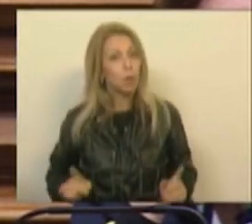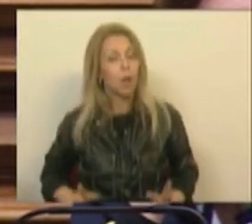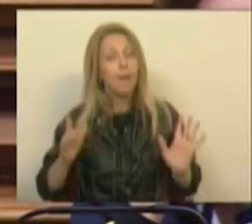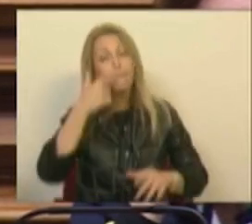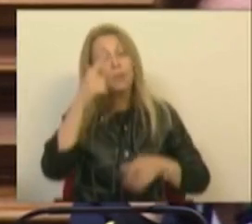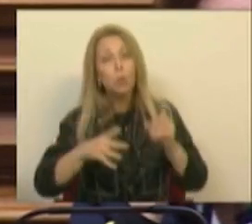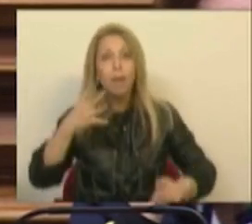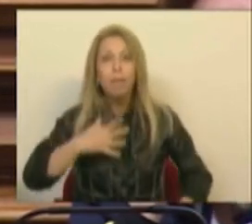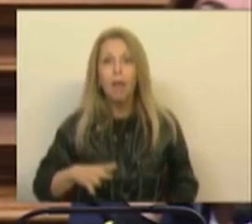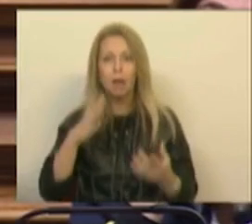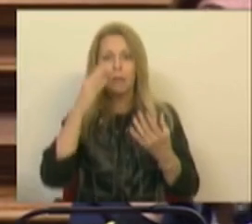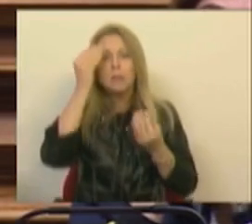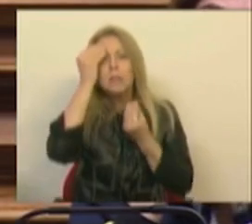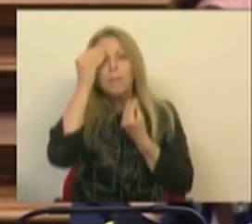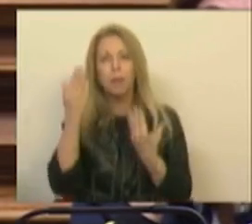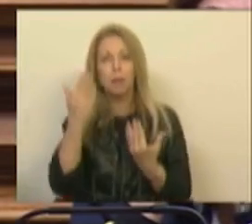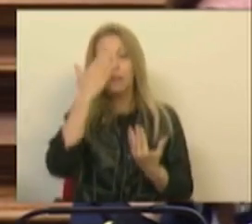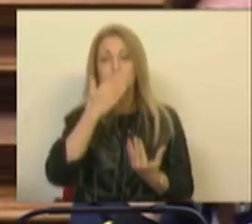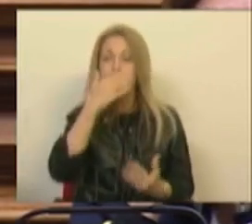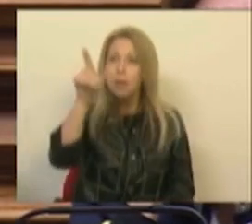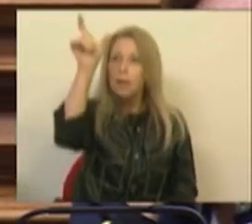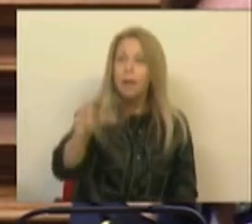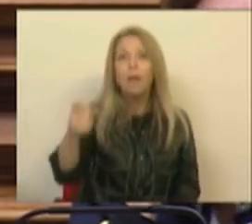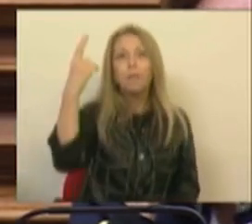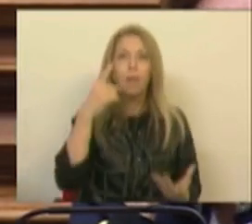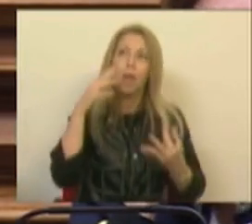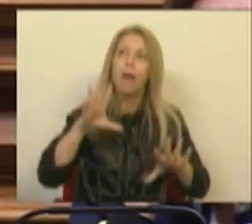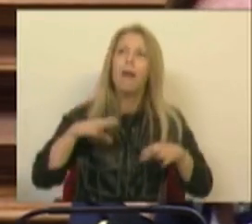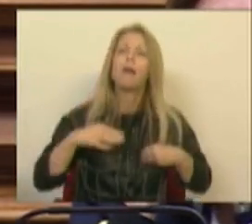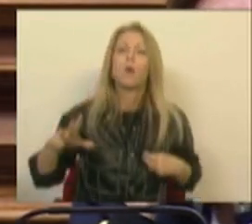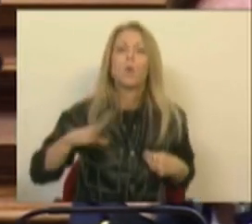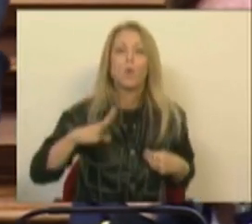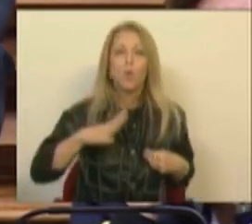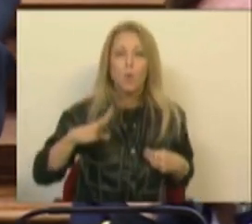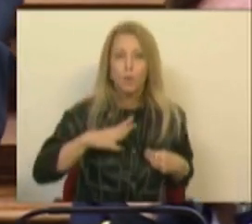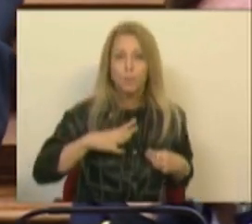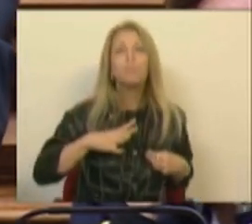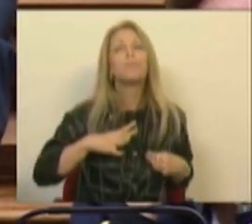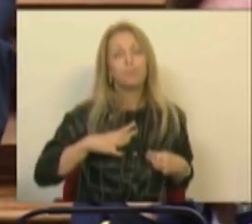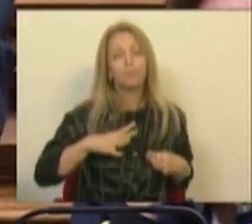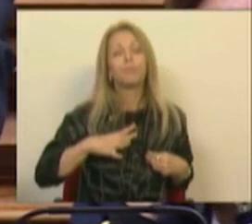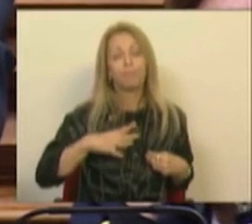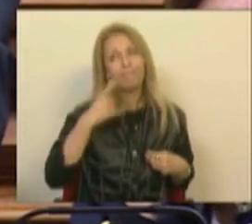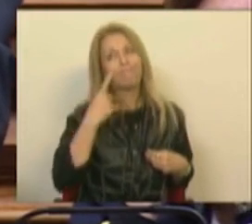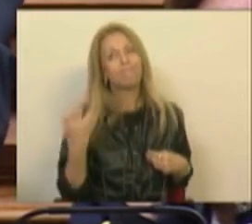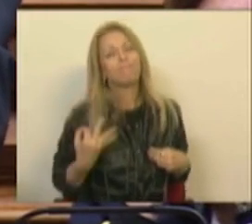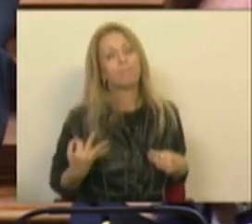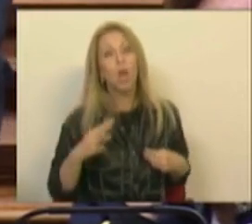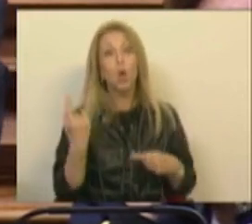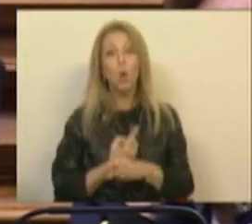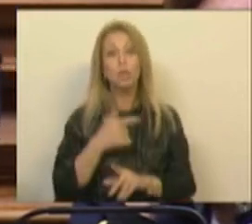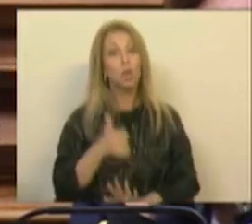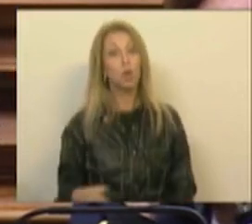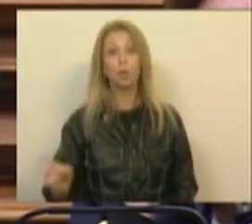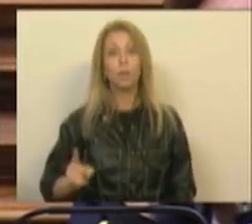é essa a palavra, a humildade, de reconhecer que quando as coisas não estão bem, precisam de